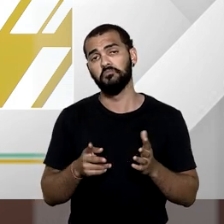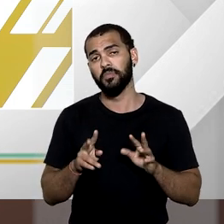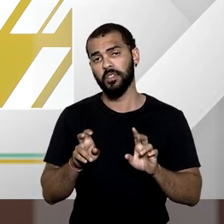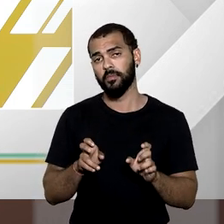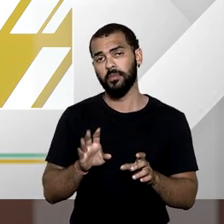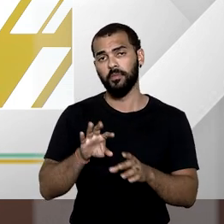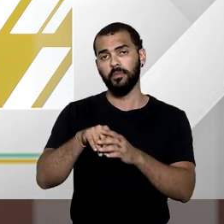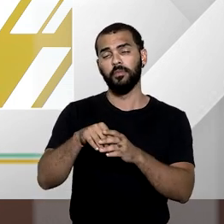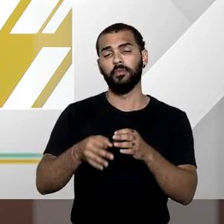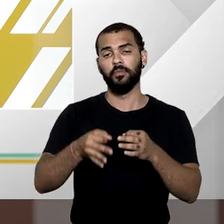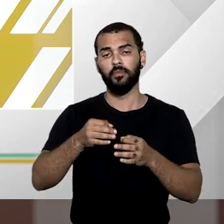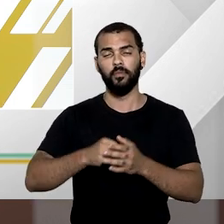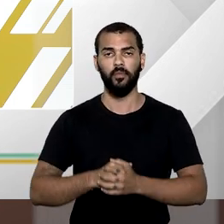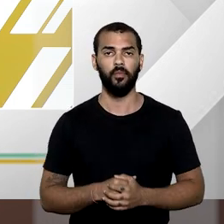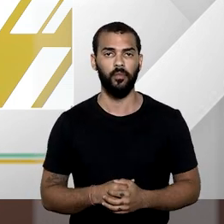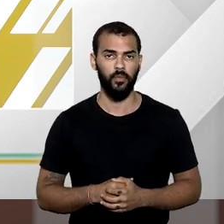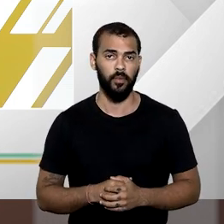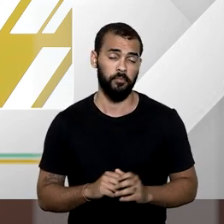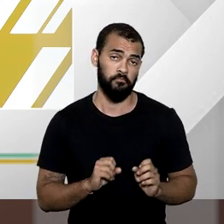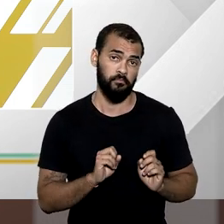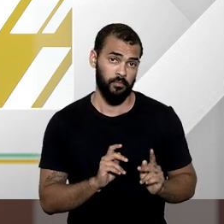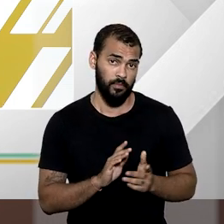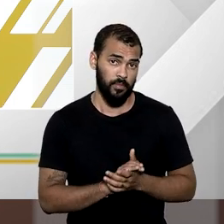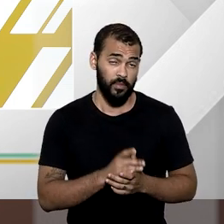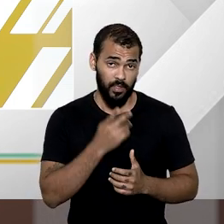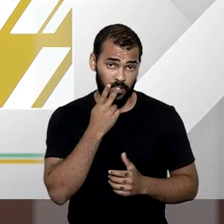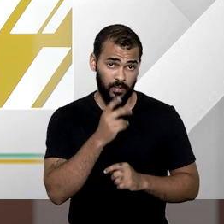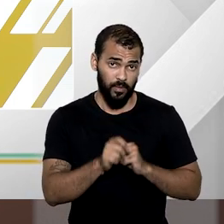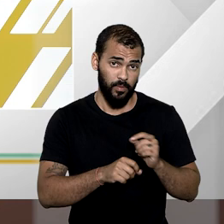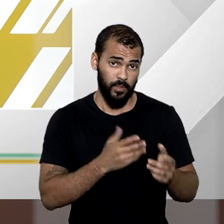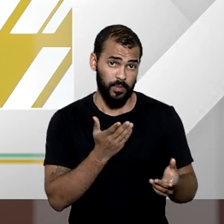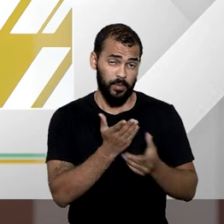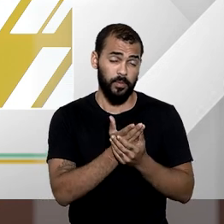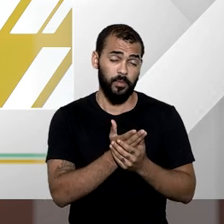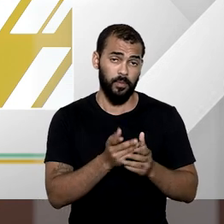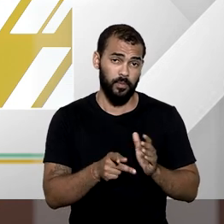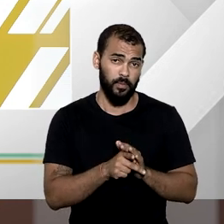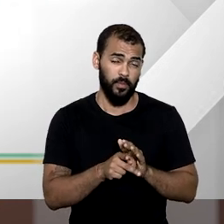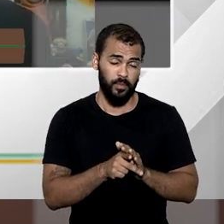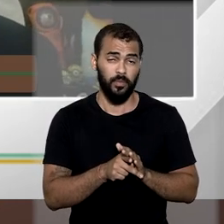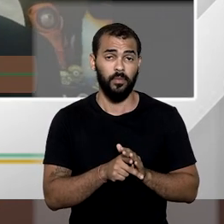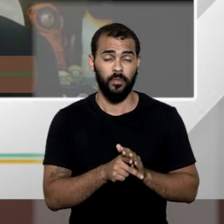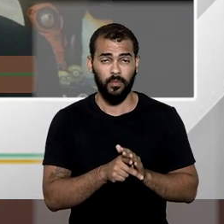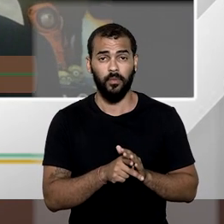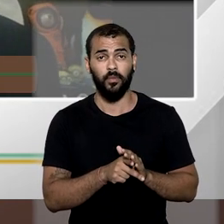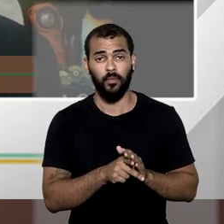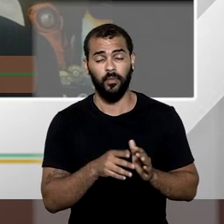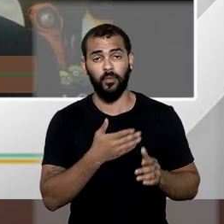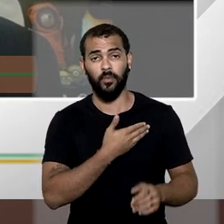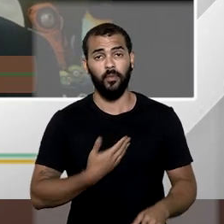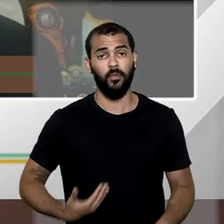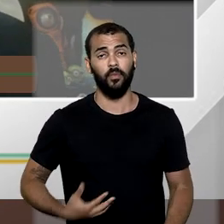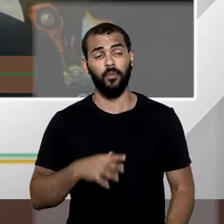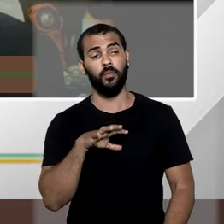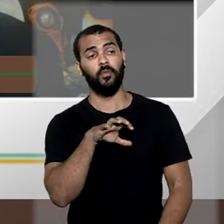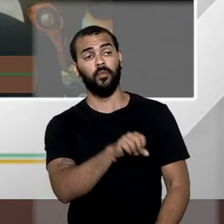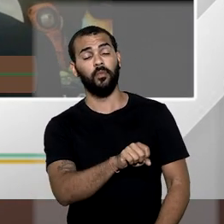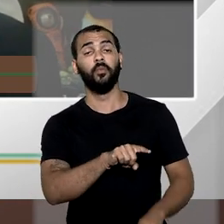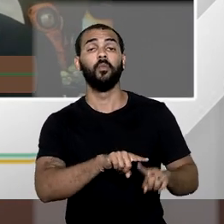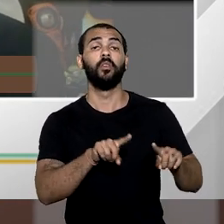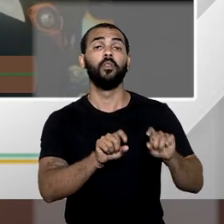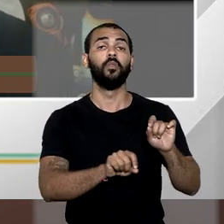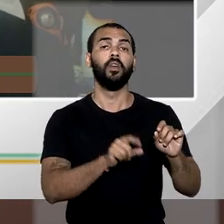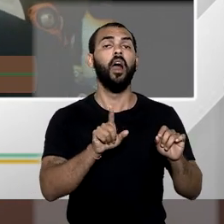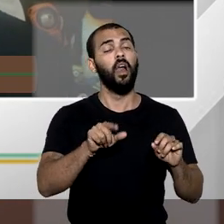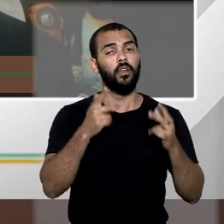apesar da denominação específica ação de desapropriação na realidade a ação de desapropriação é uma ação